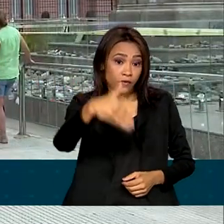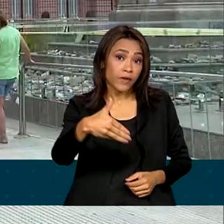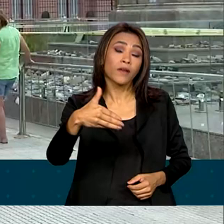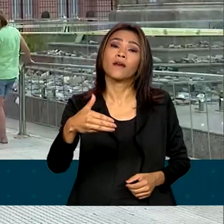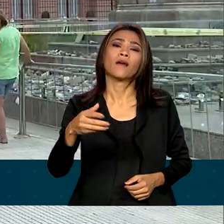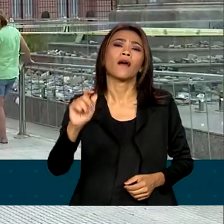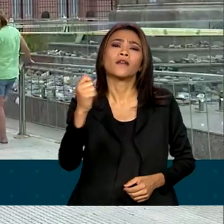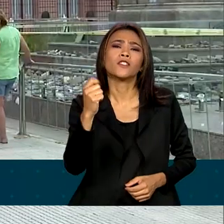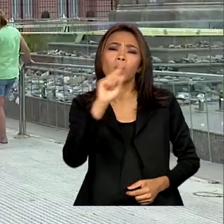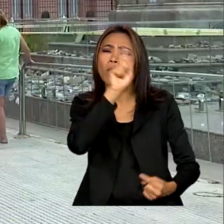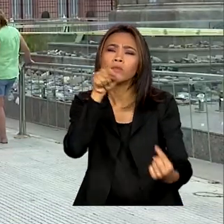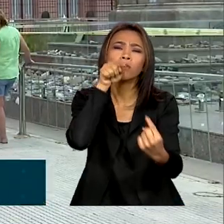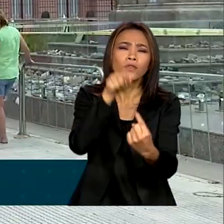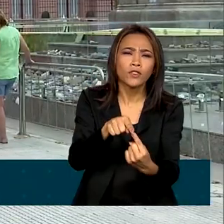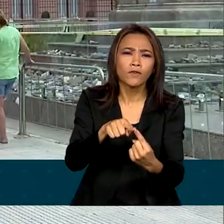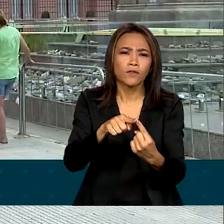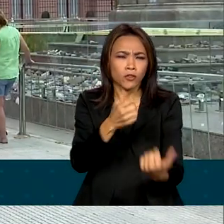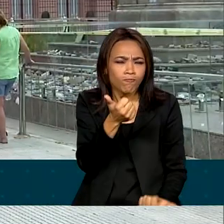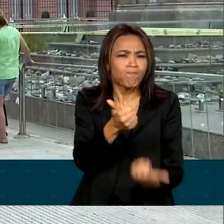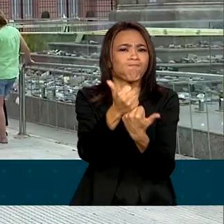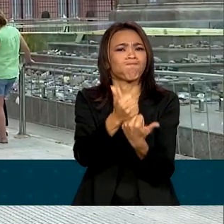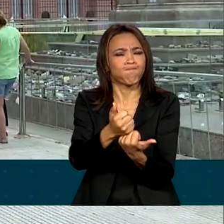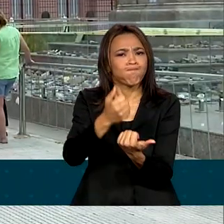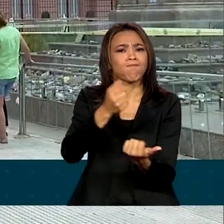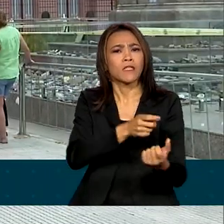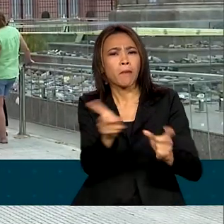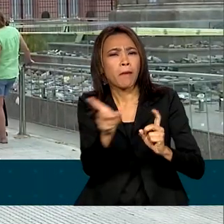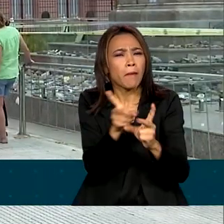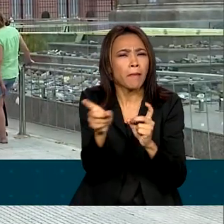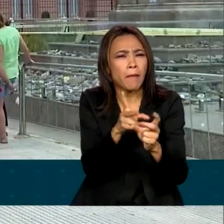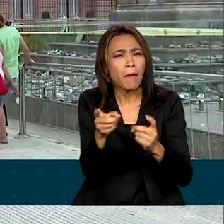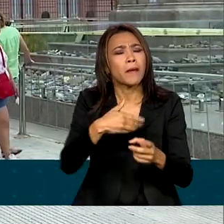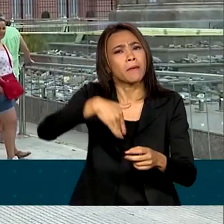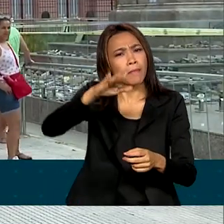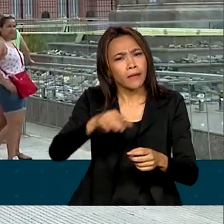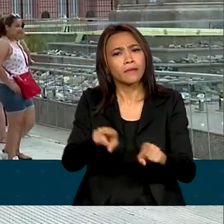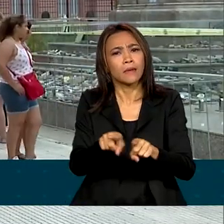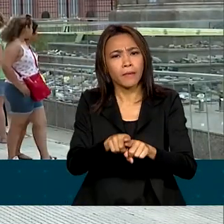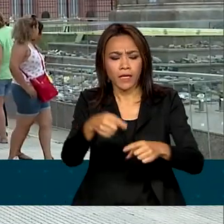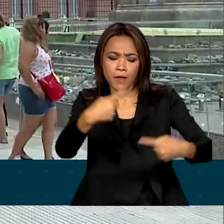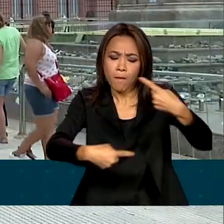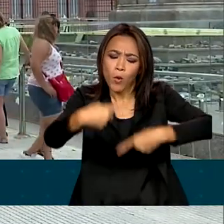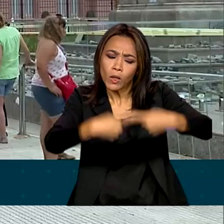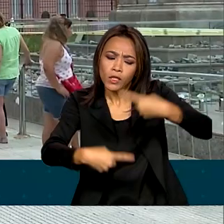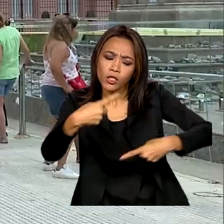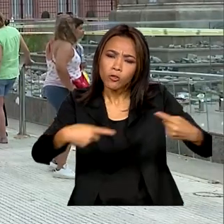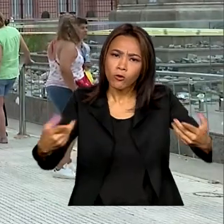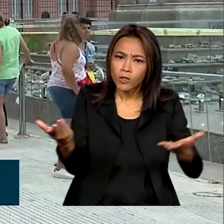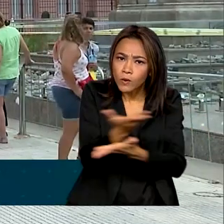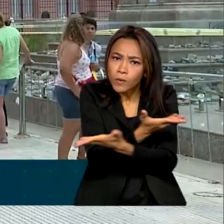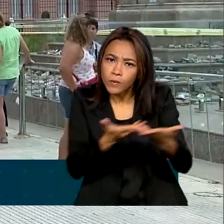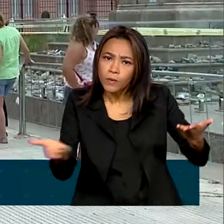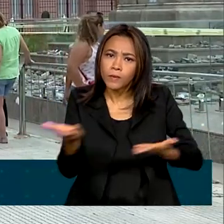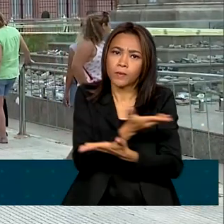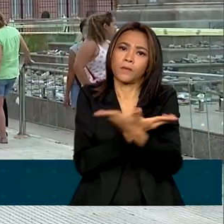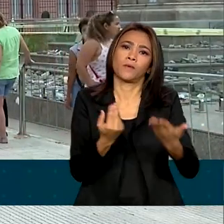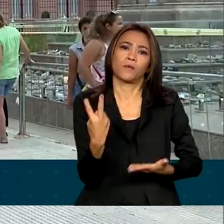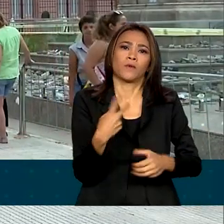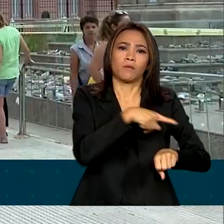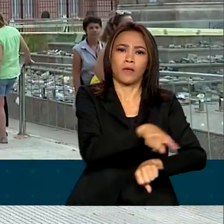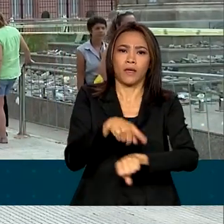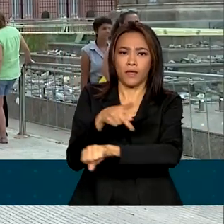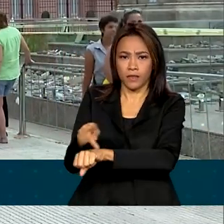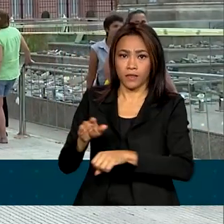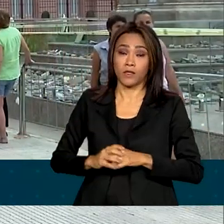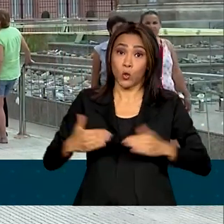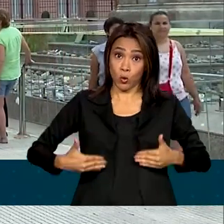fortalecer essa agenda comercial, mas também de estreitar laços políticos entre os dois países. Segundo o Ministério das Relações